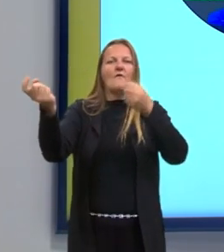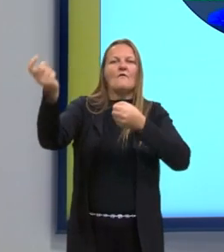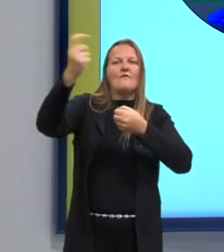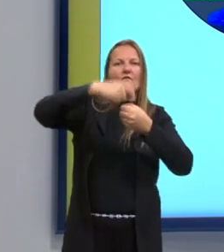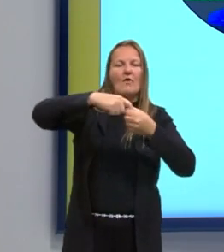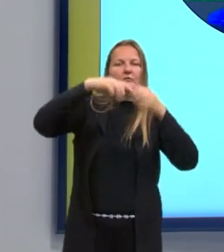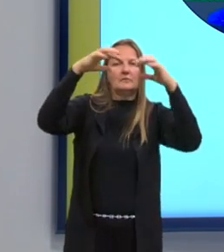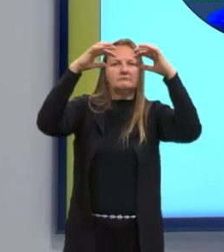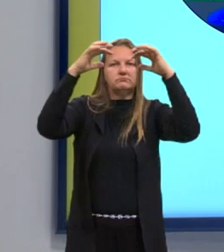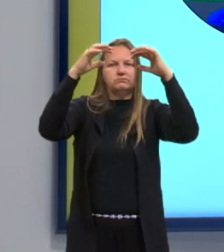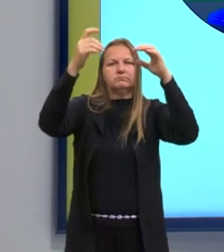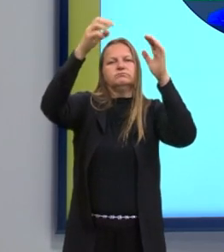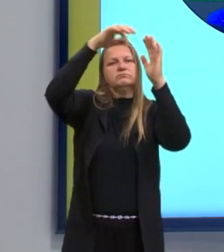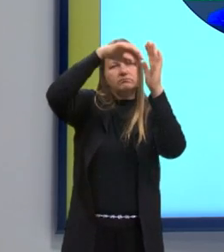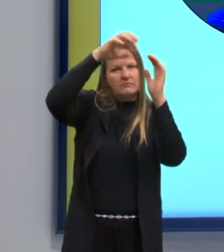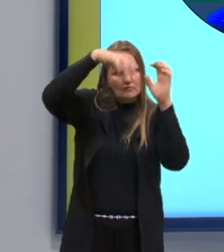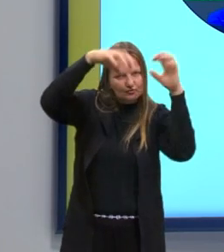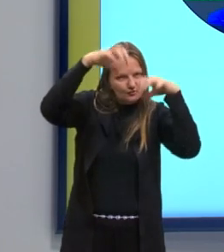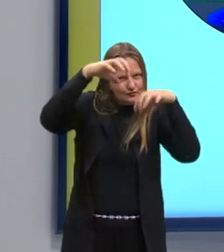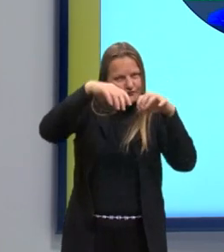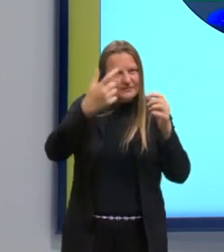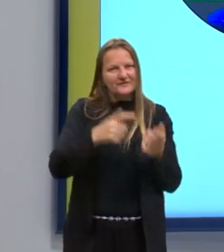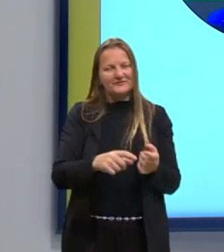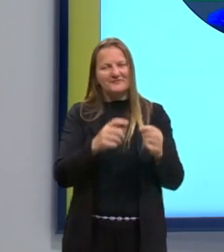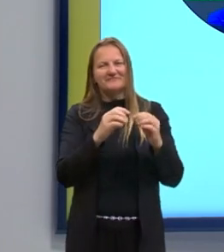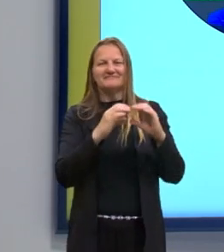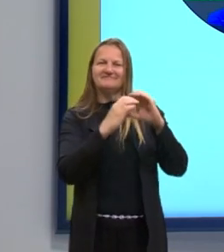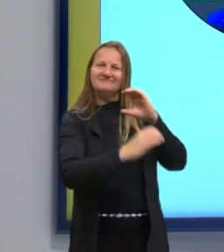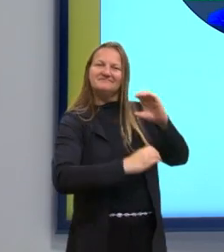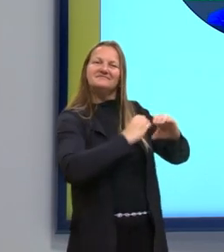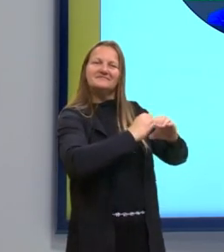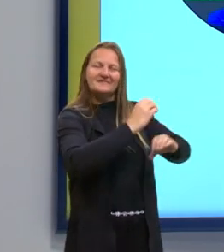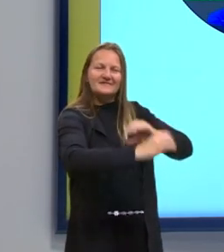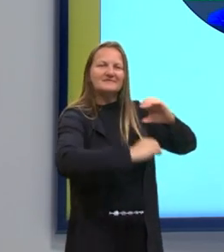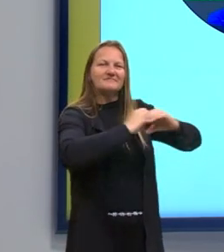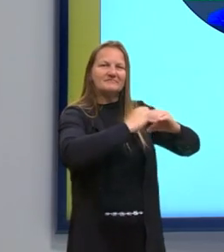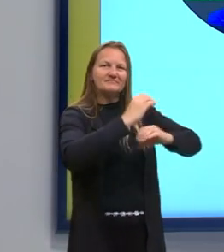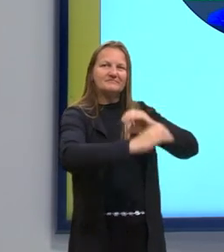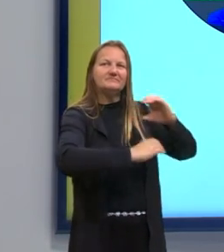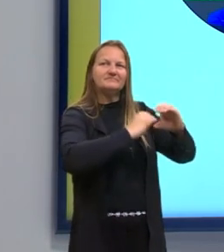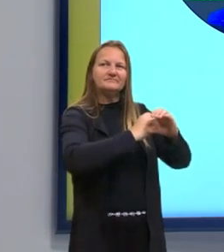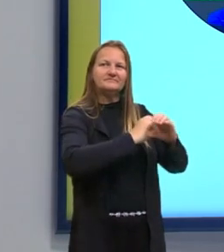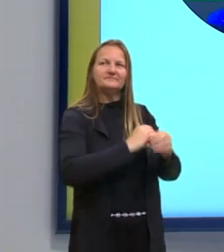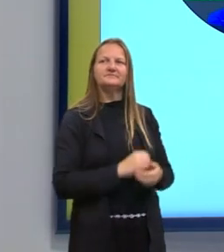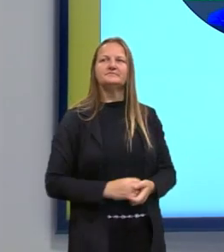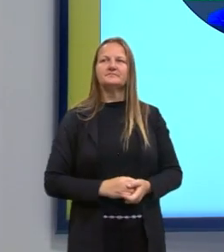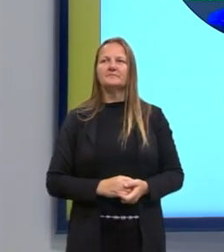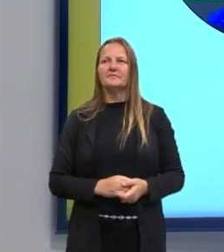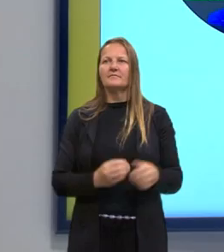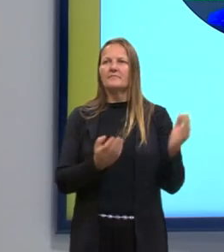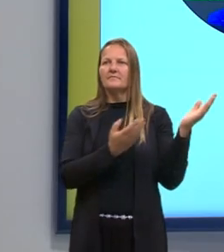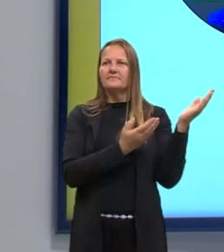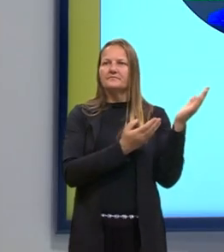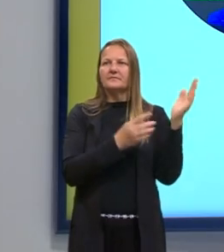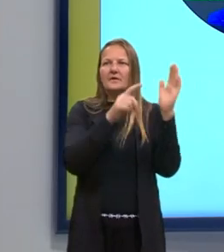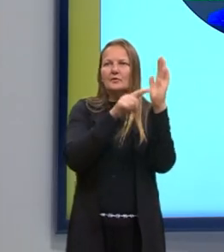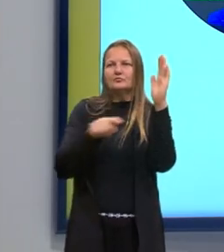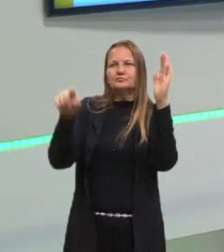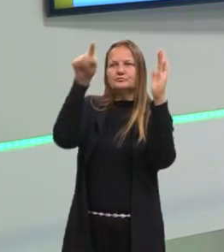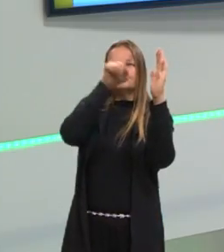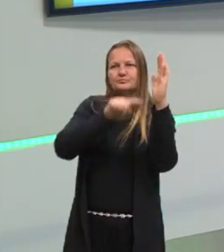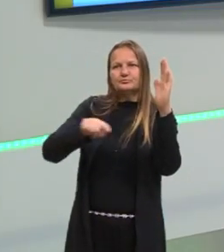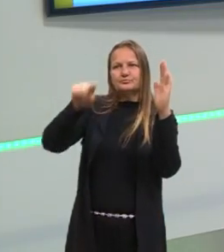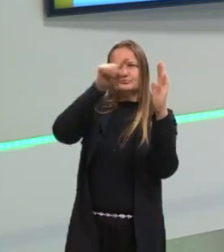precipita, desce de novo. Aí recomeça o ciclo. Aqui, né, nós podemos ver nessa imagem,